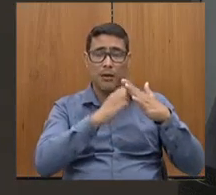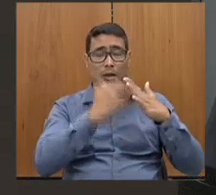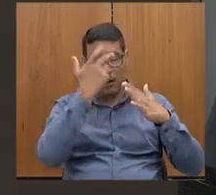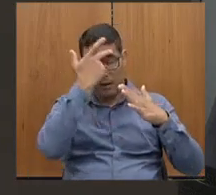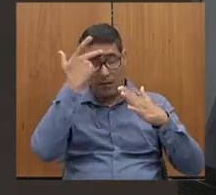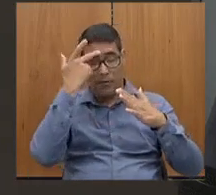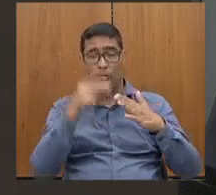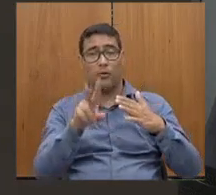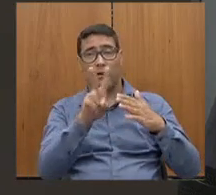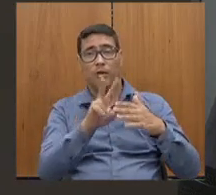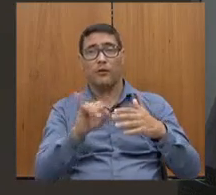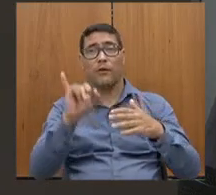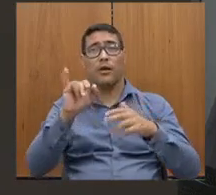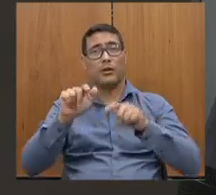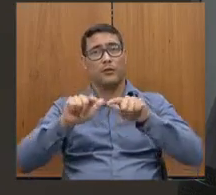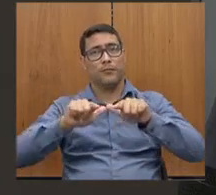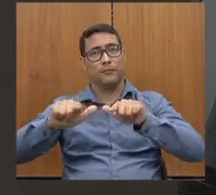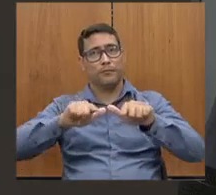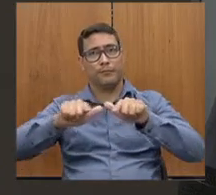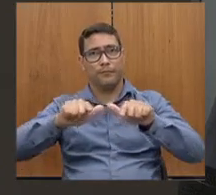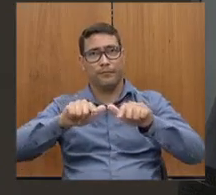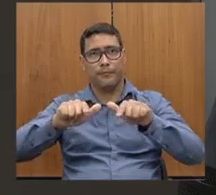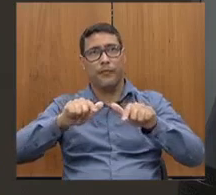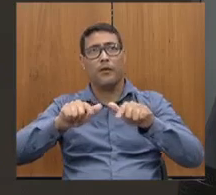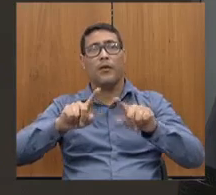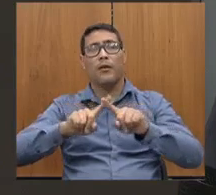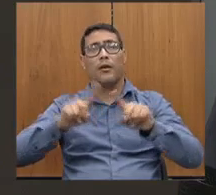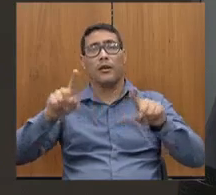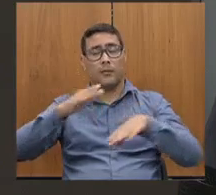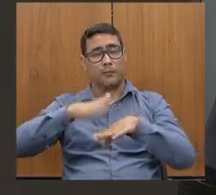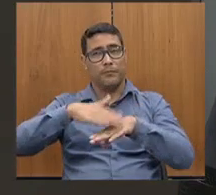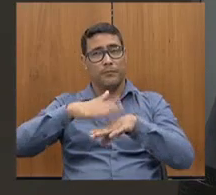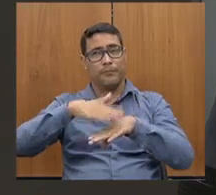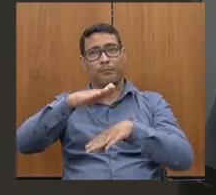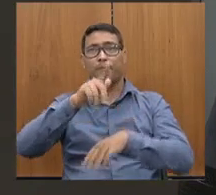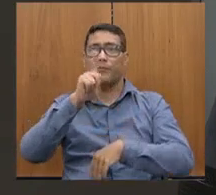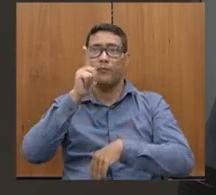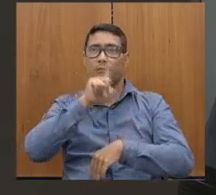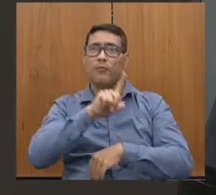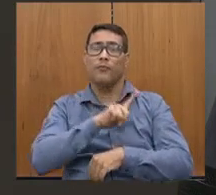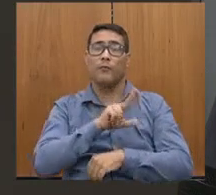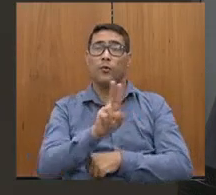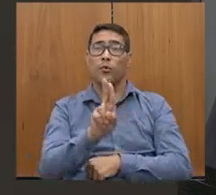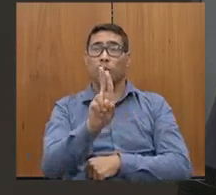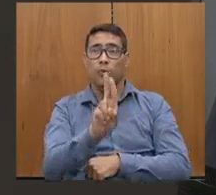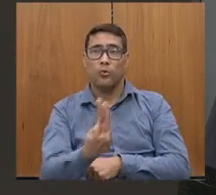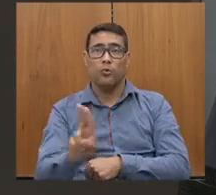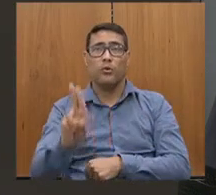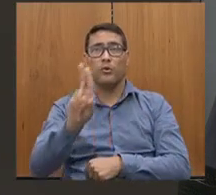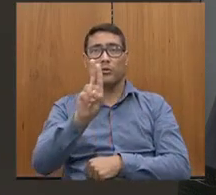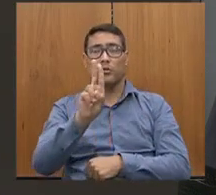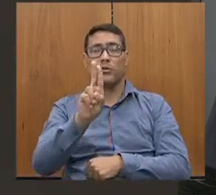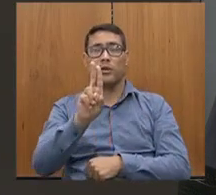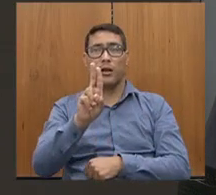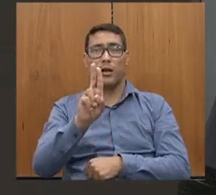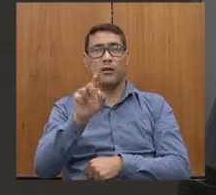trabalhar e para que elas possam ali utilizar desse meio.